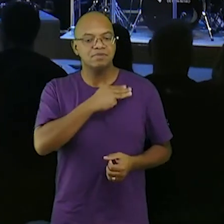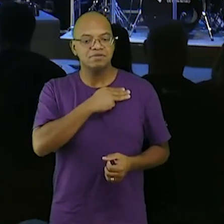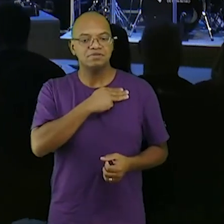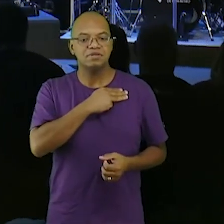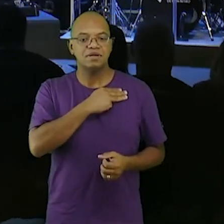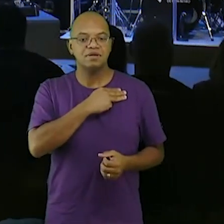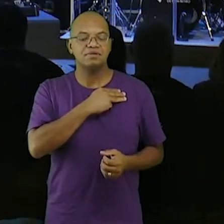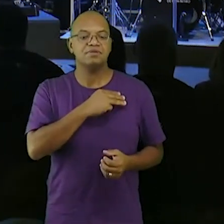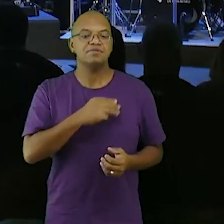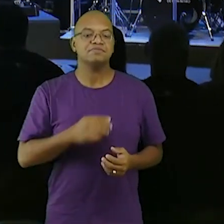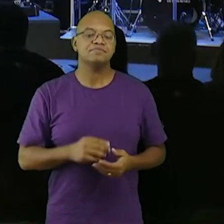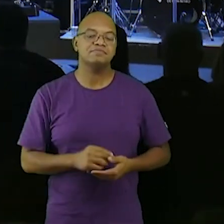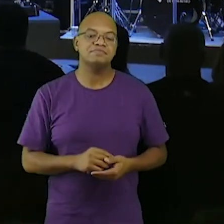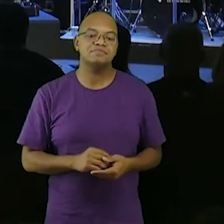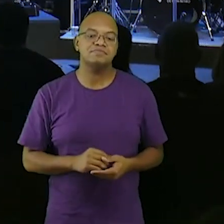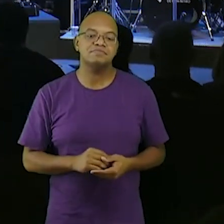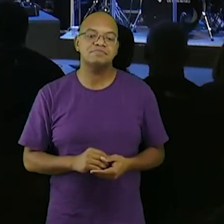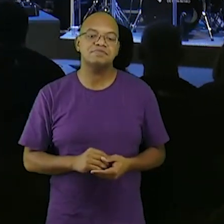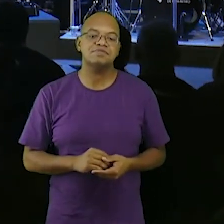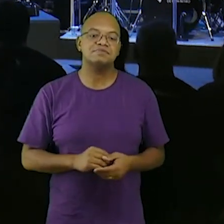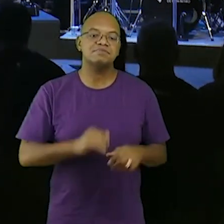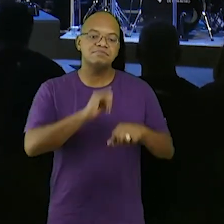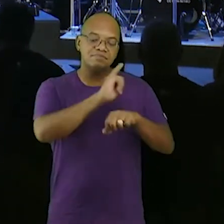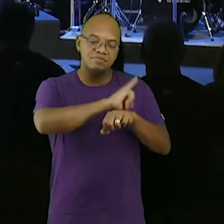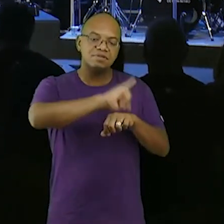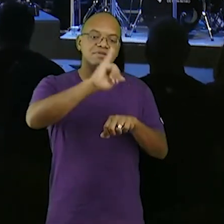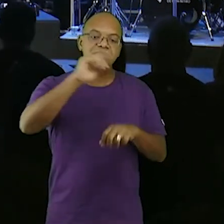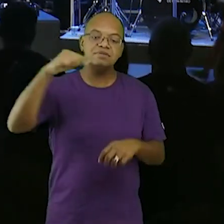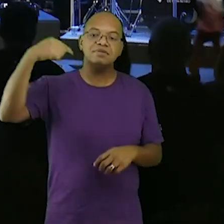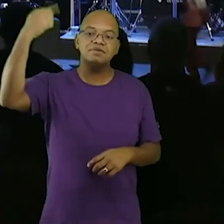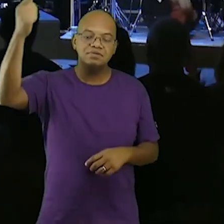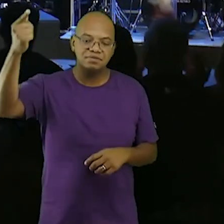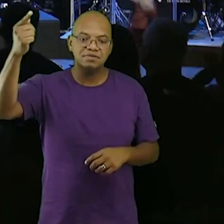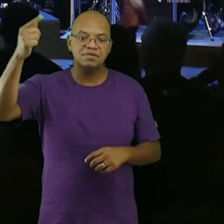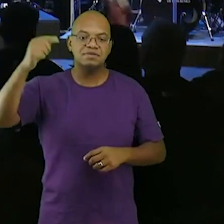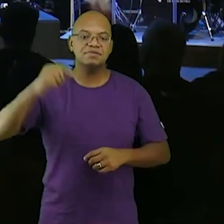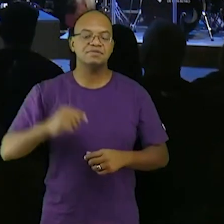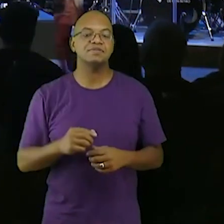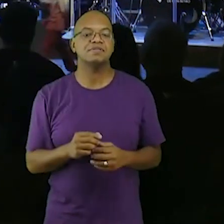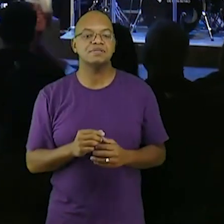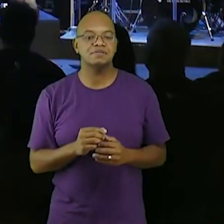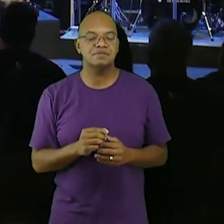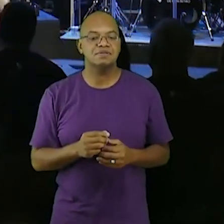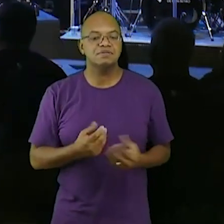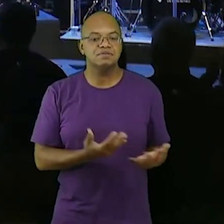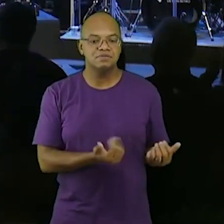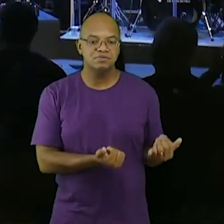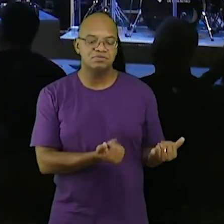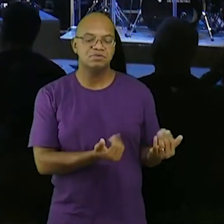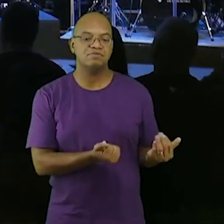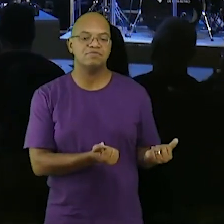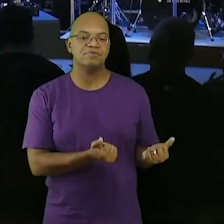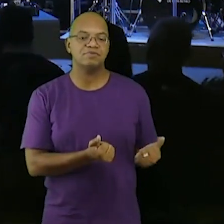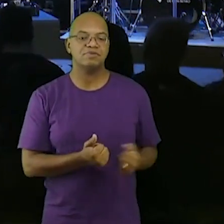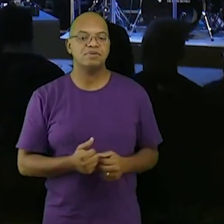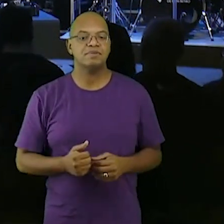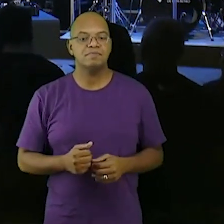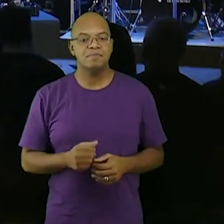lá fora vai estar o time da intercessão lá fora vai ter o time do Raia para recolher isso aqui